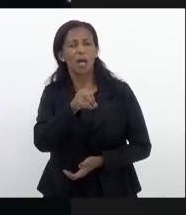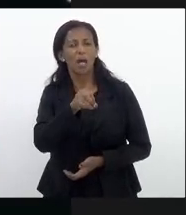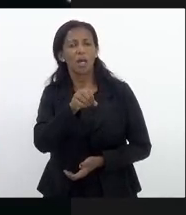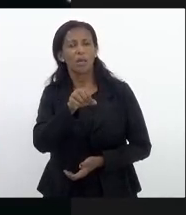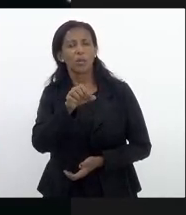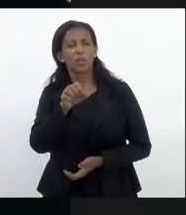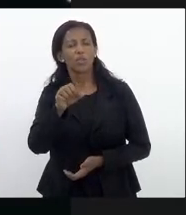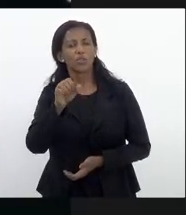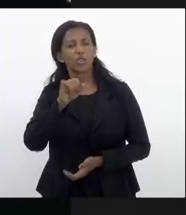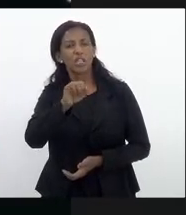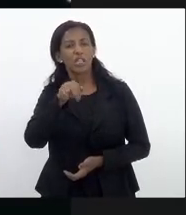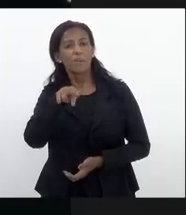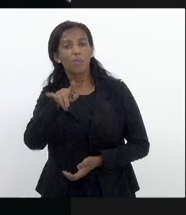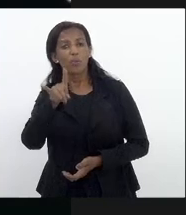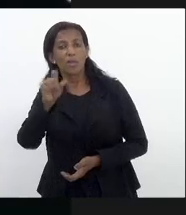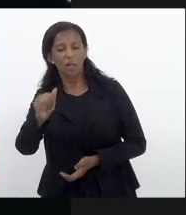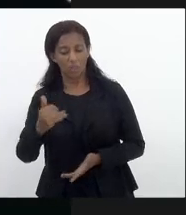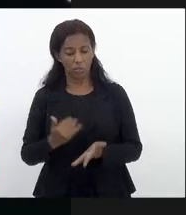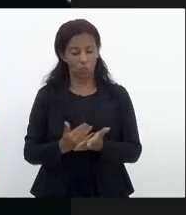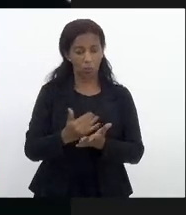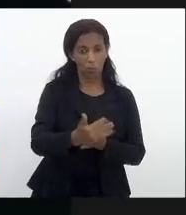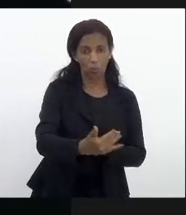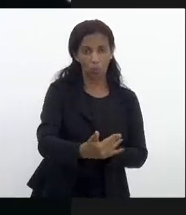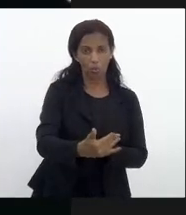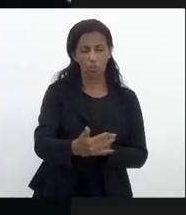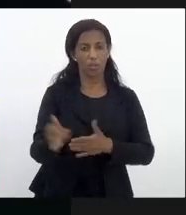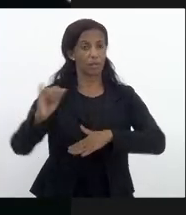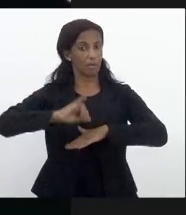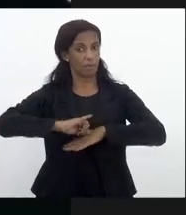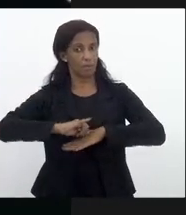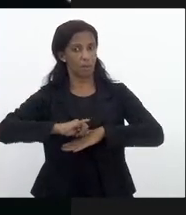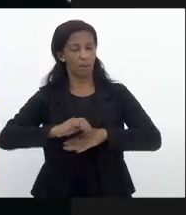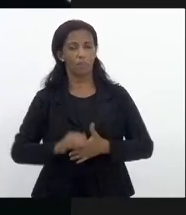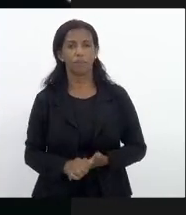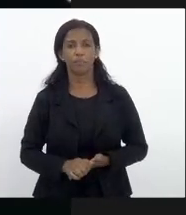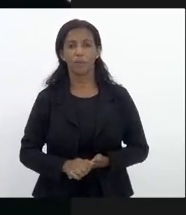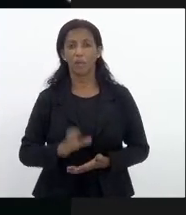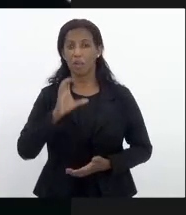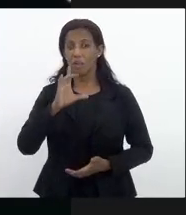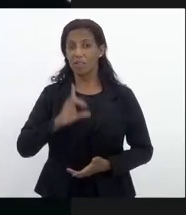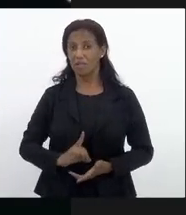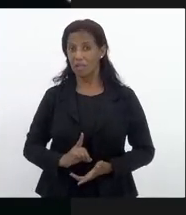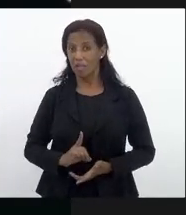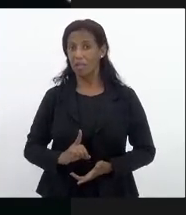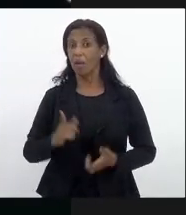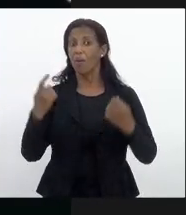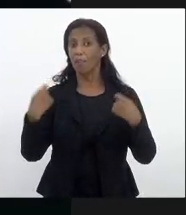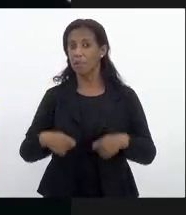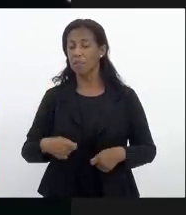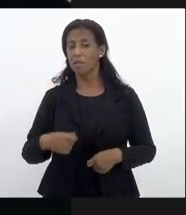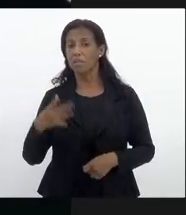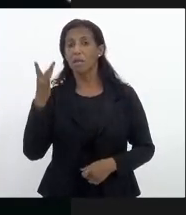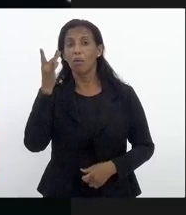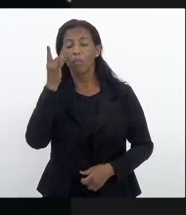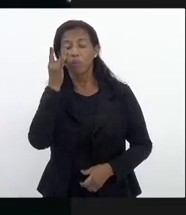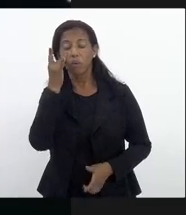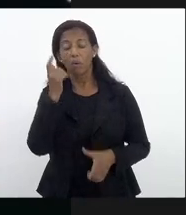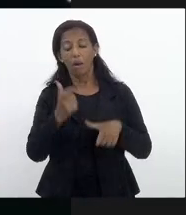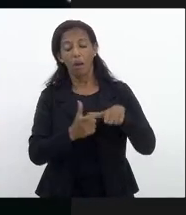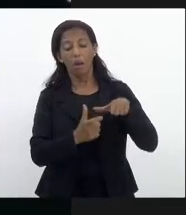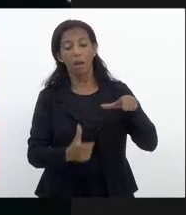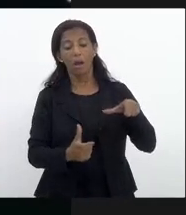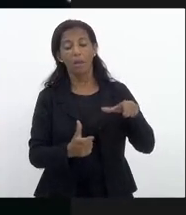coincidentemente a partir de hoje na capital o cidadão terá que mostrar também o comprovante de vacinação